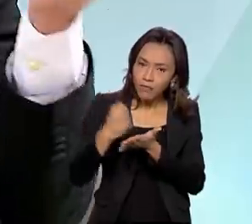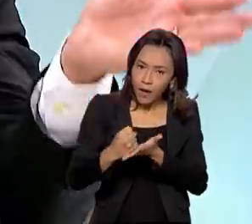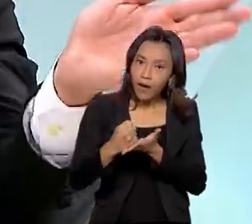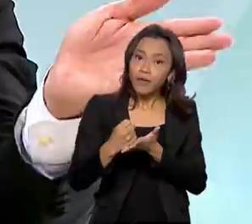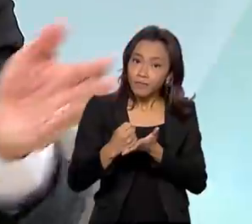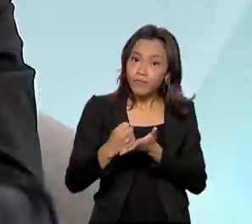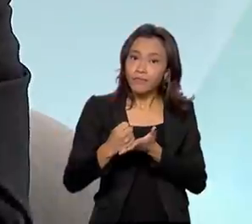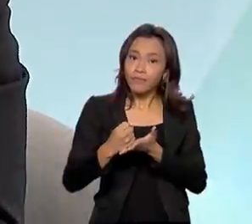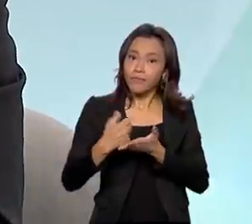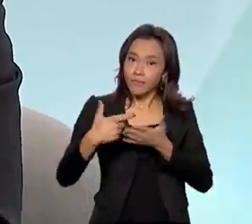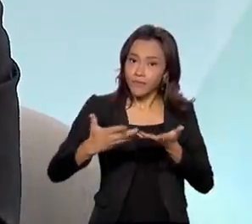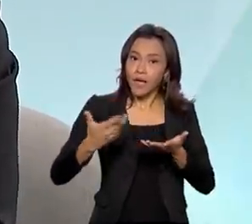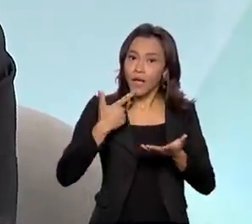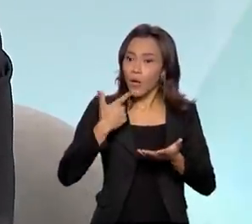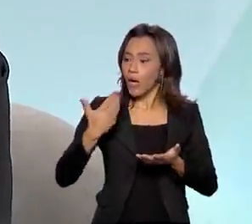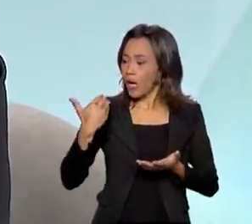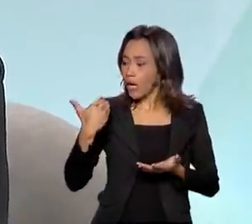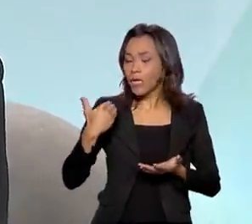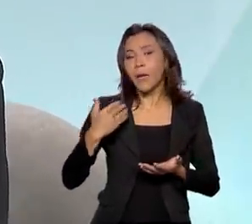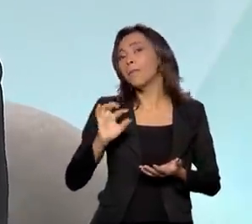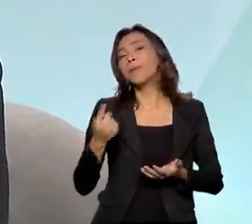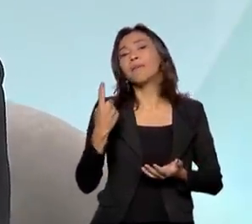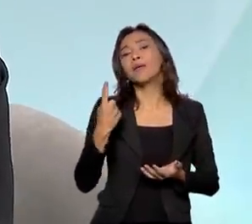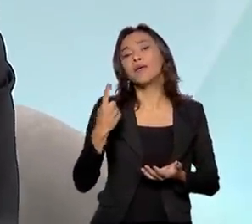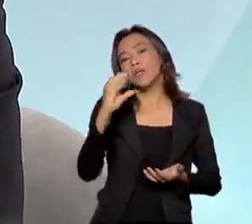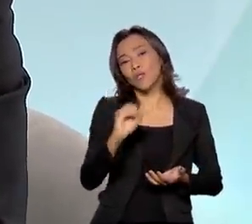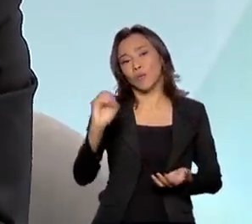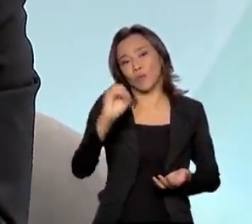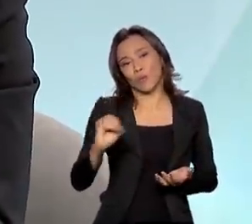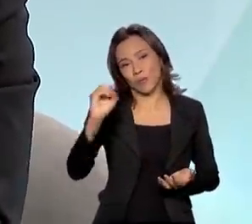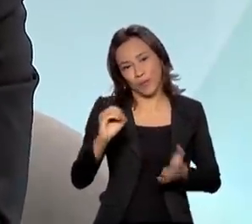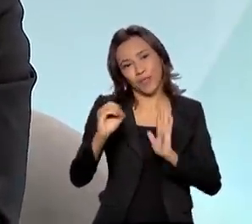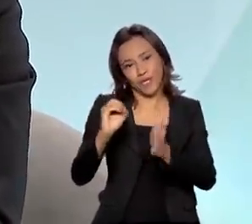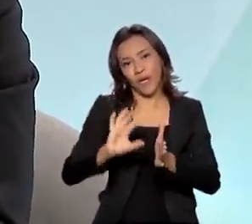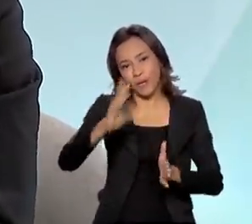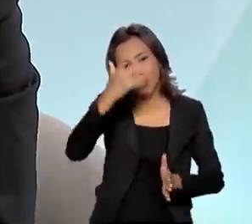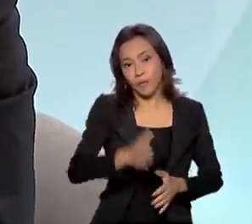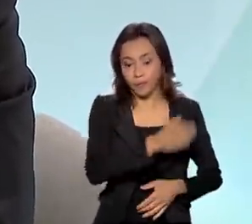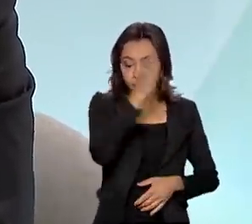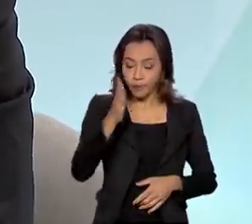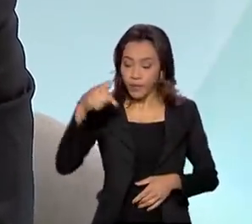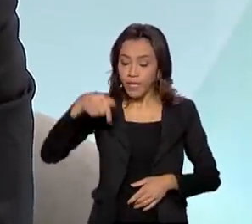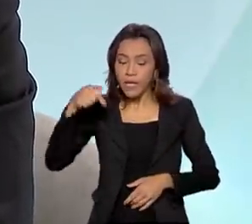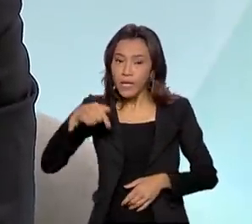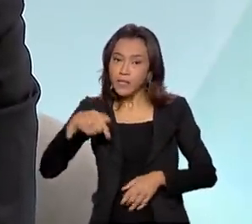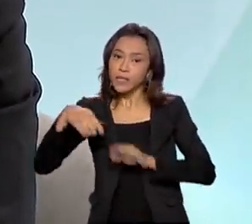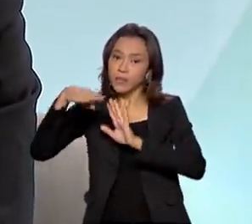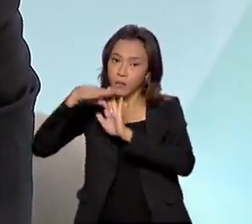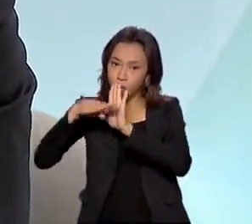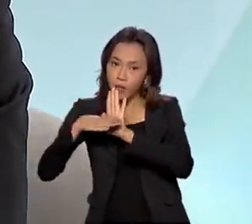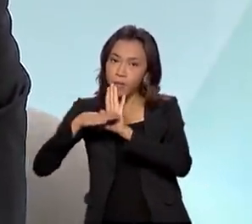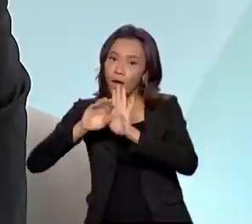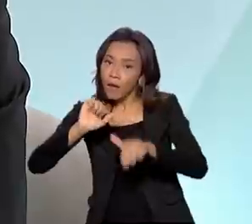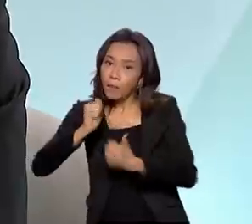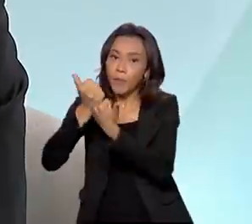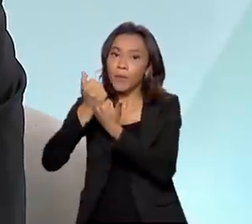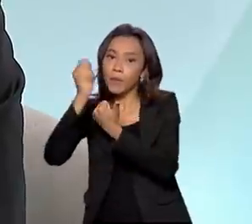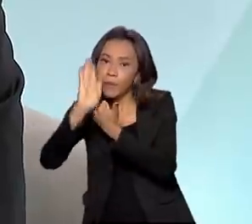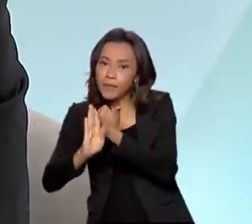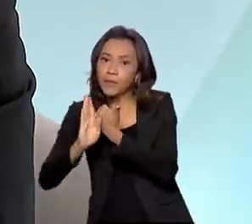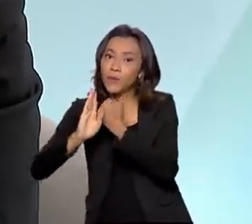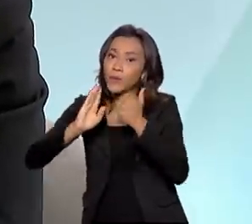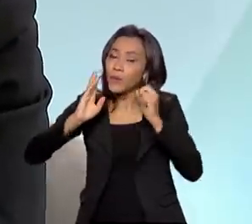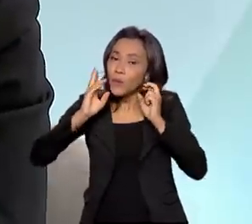começou a funcionar agora, inclusive, no dia 1º de outubro. E no Auxílio Brasil, nós estamos apresentando esse mesmo